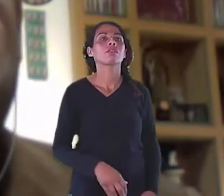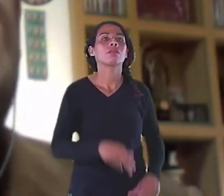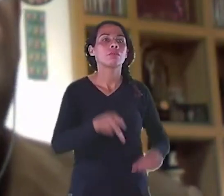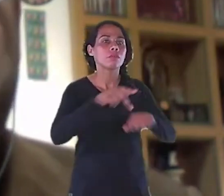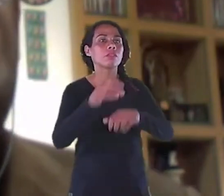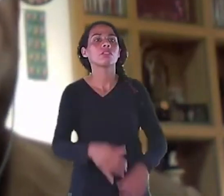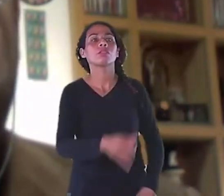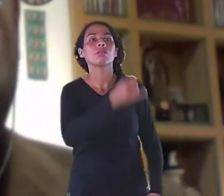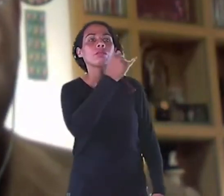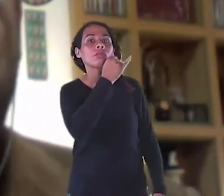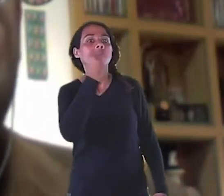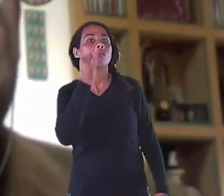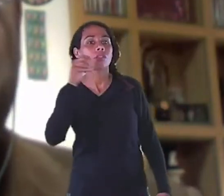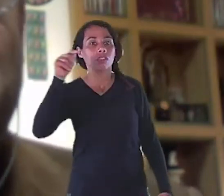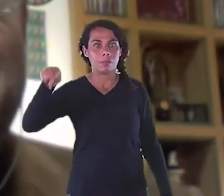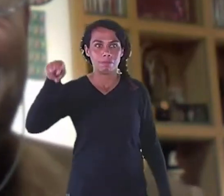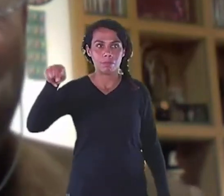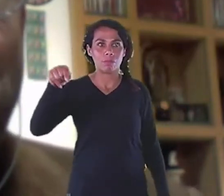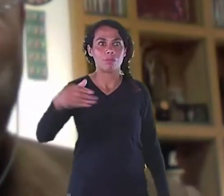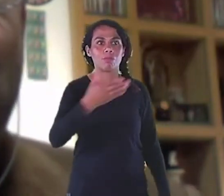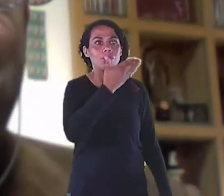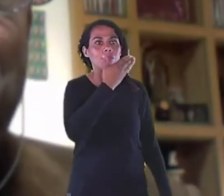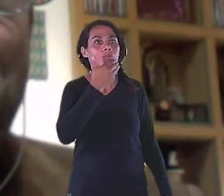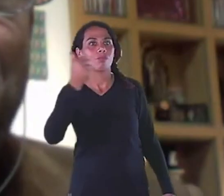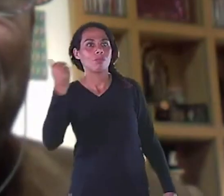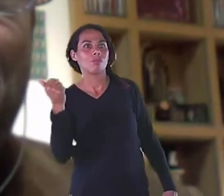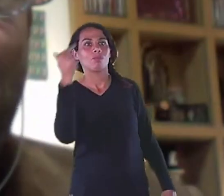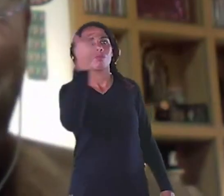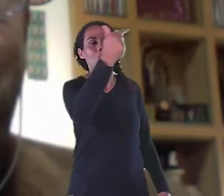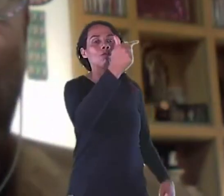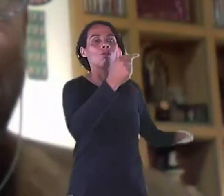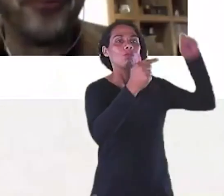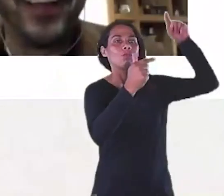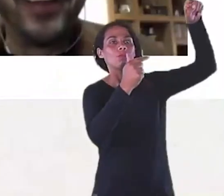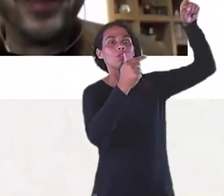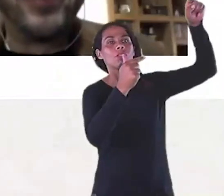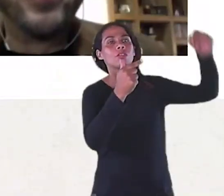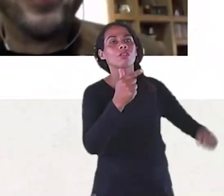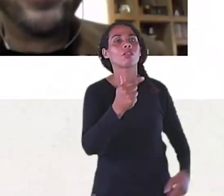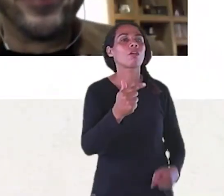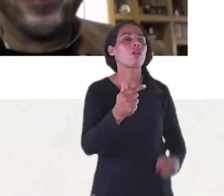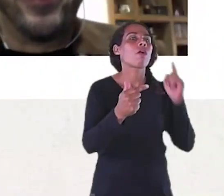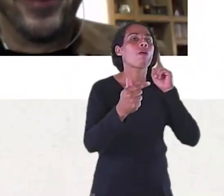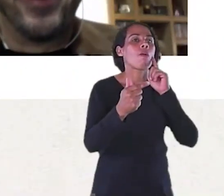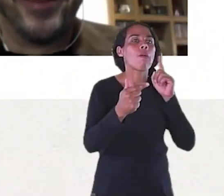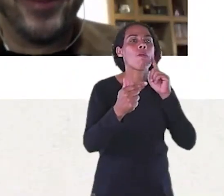restaurante Comendo um espaguete Com vongoli Tomando o melhor vinho Do mundo Para Para